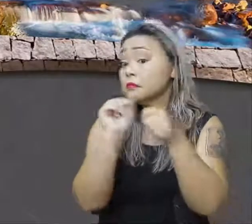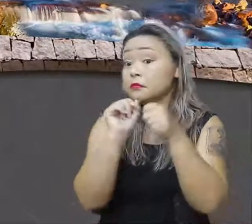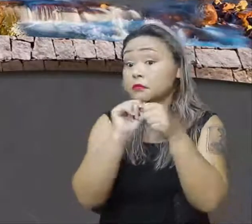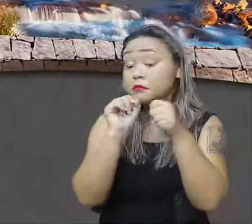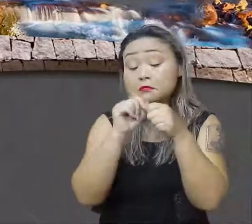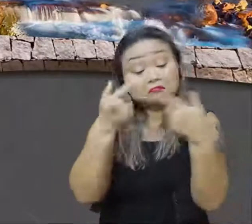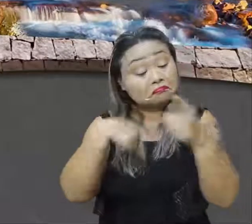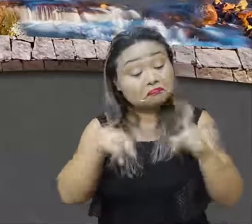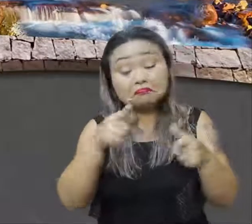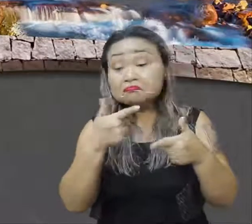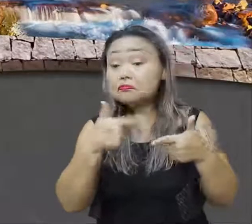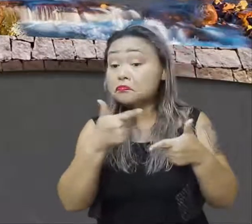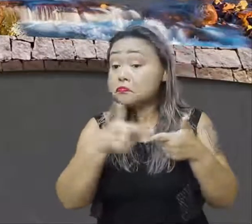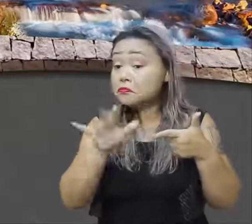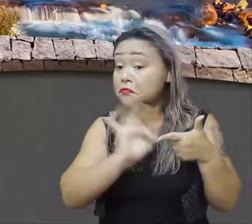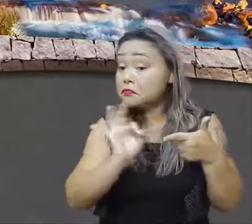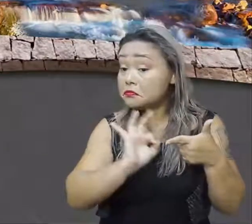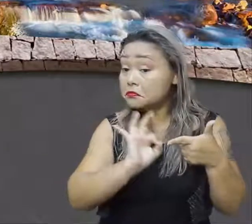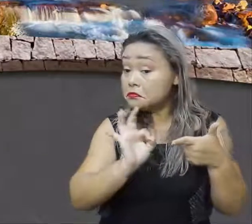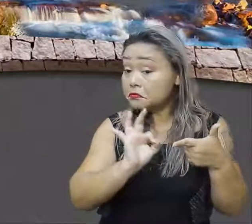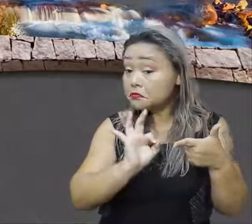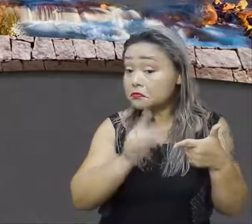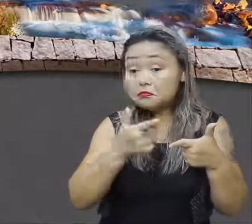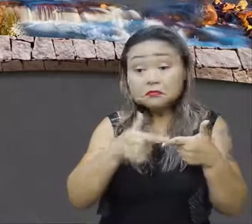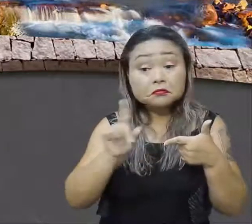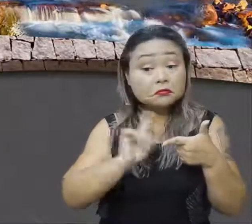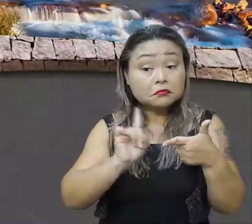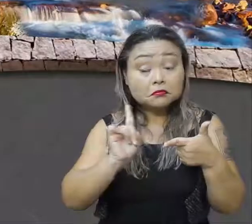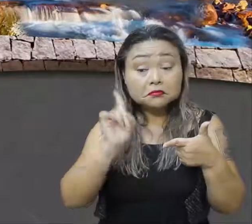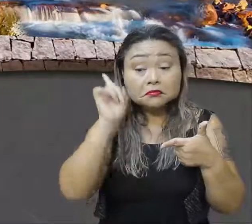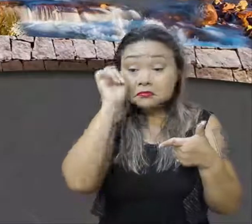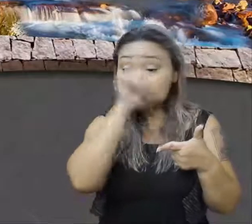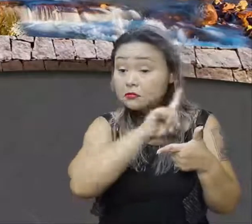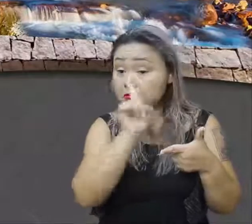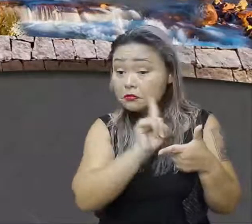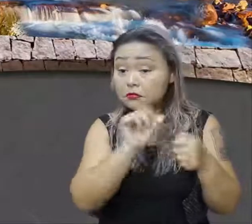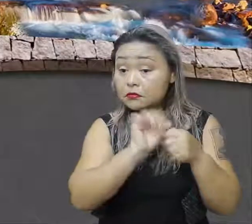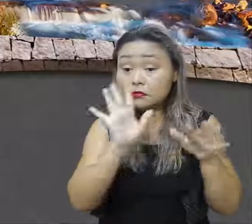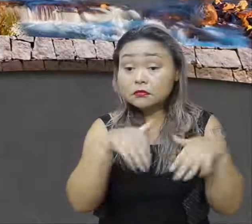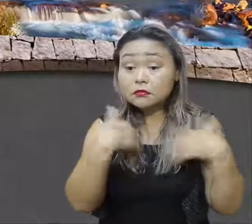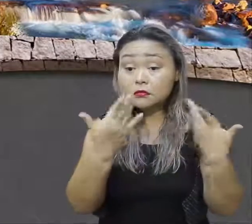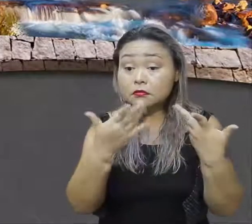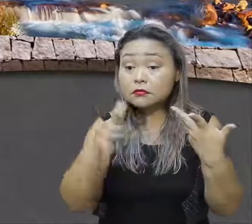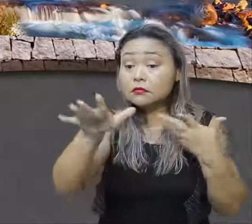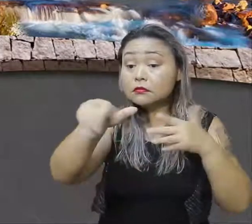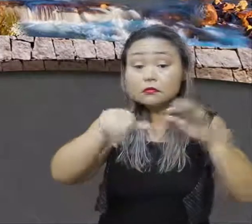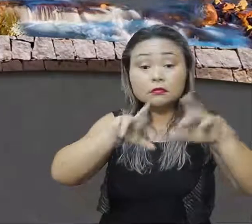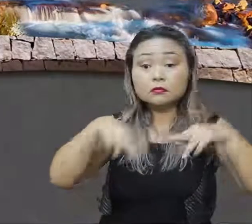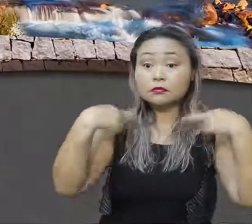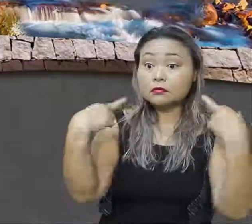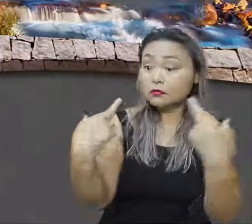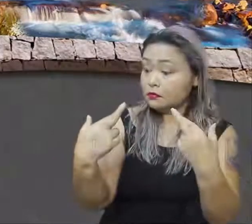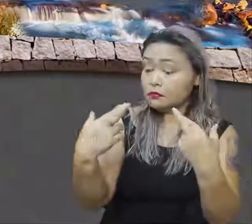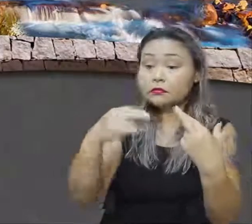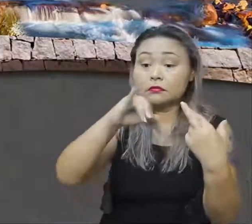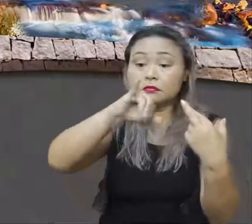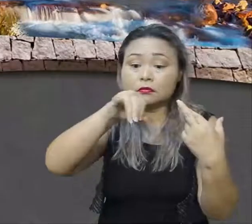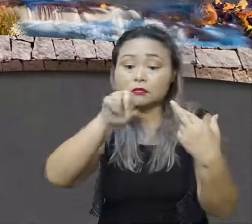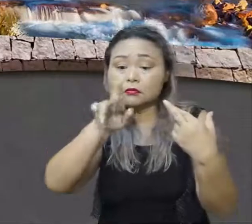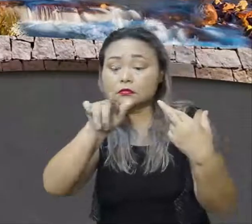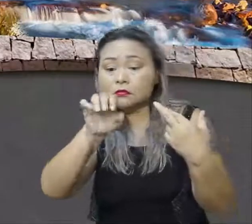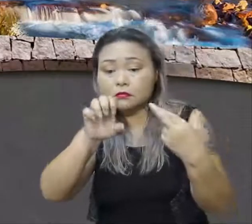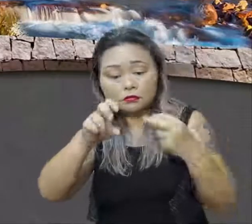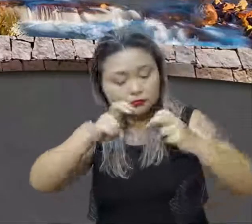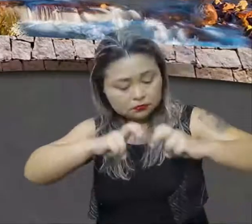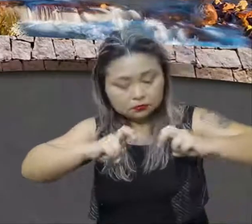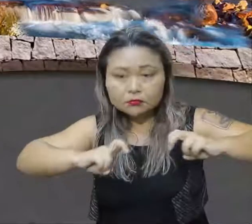nenhuma dificuldade, tá? Eu reuni o Jorge e o Rogério, sentamos